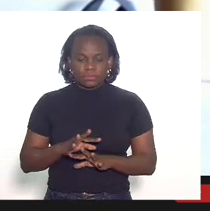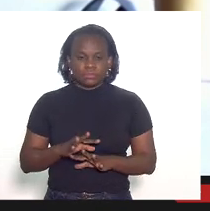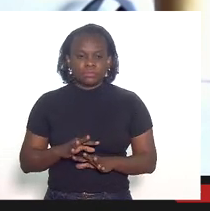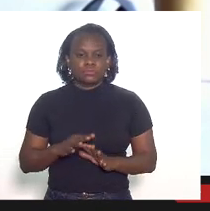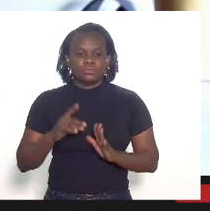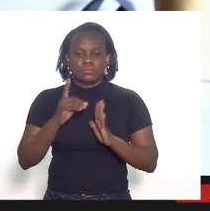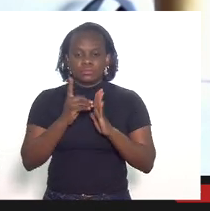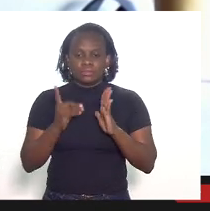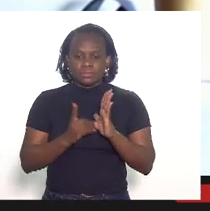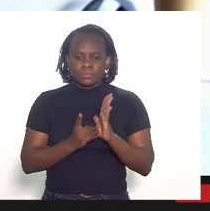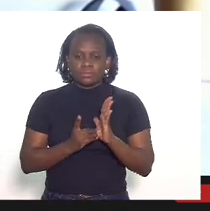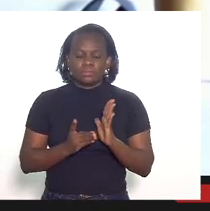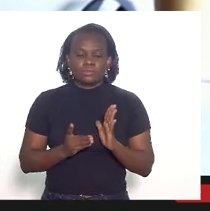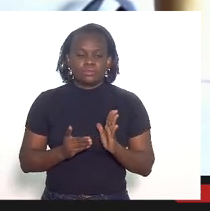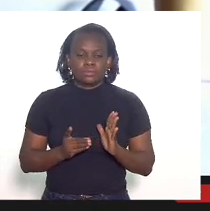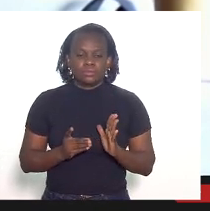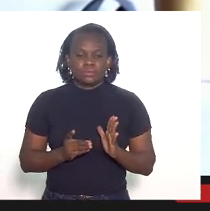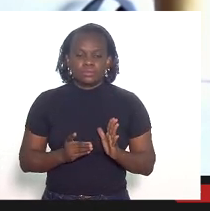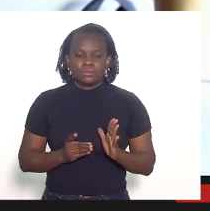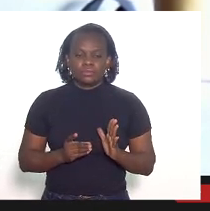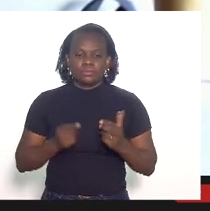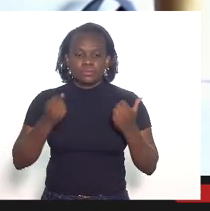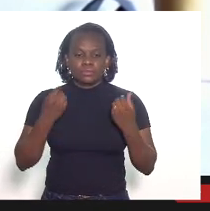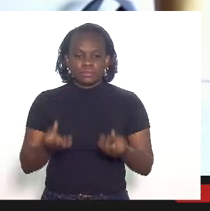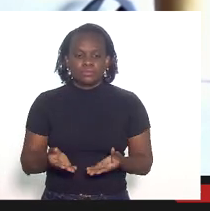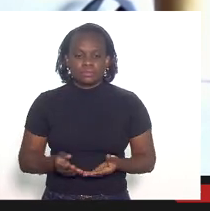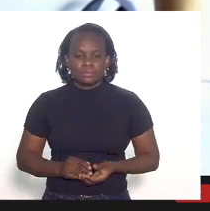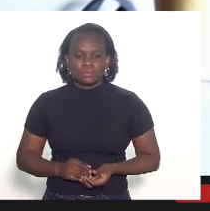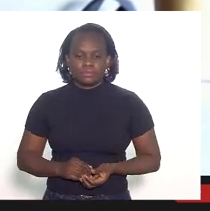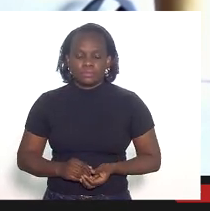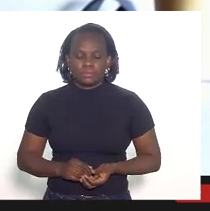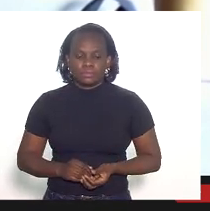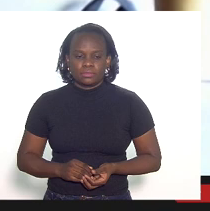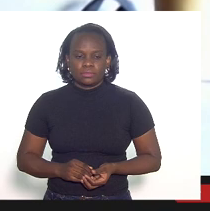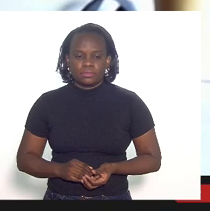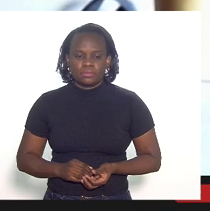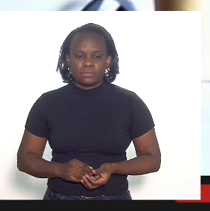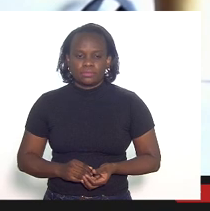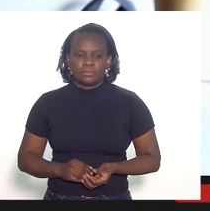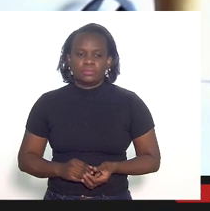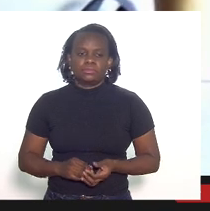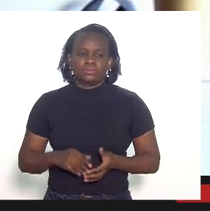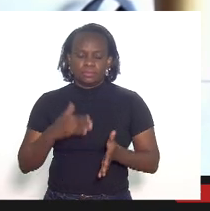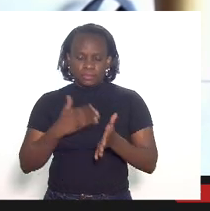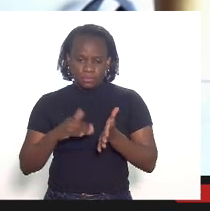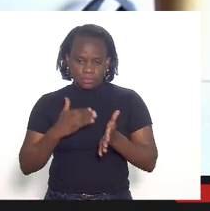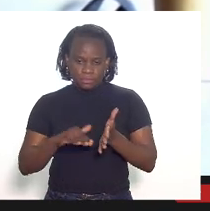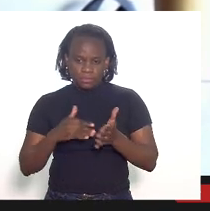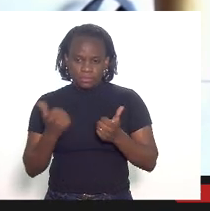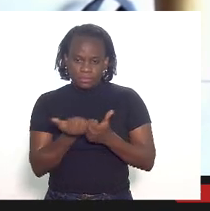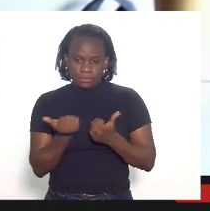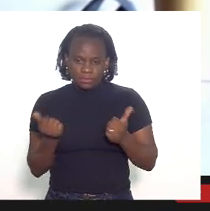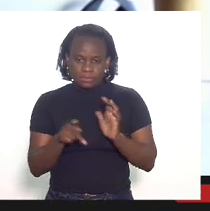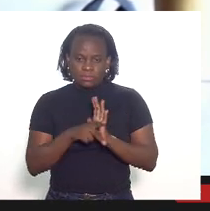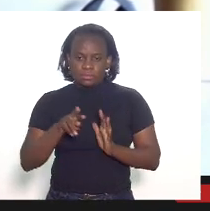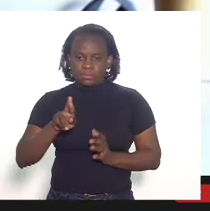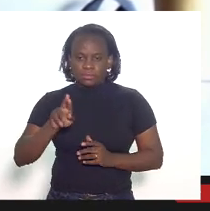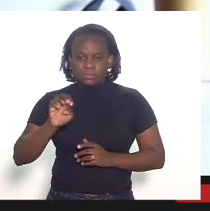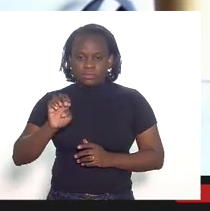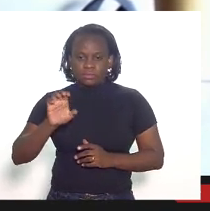decreto que deu a subsecretaria da receita